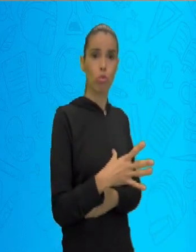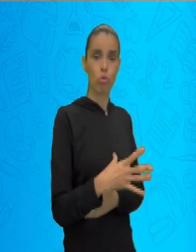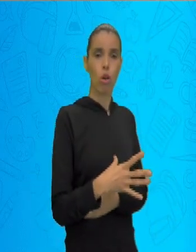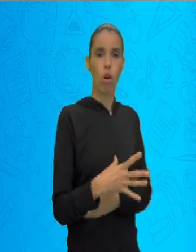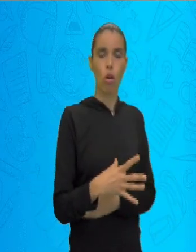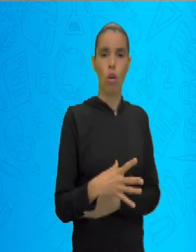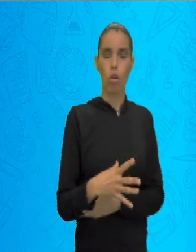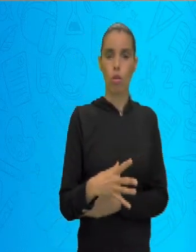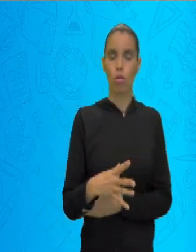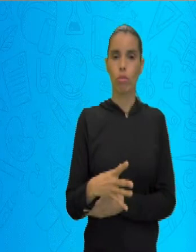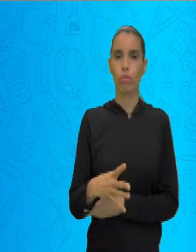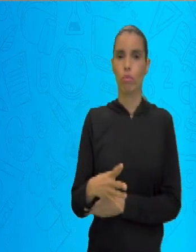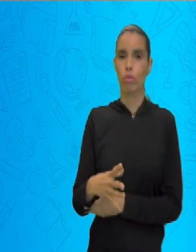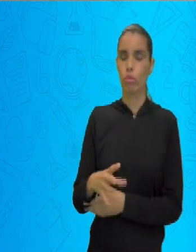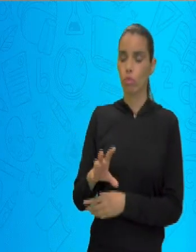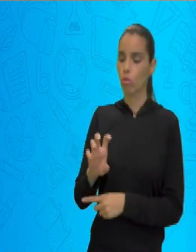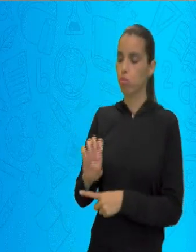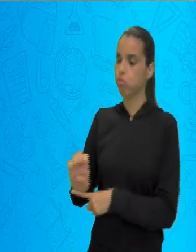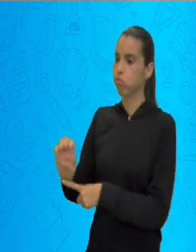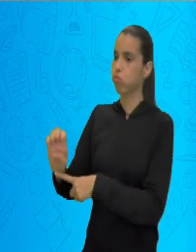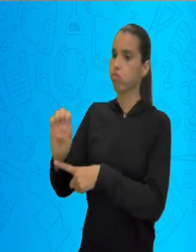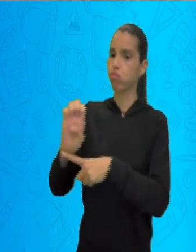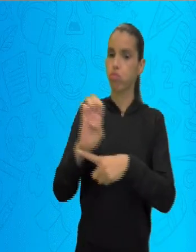os limites dos estados.